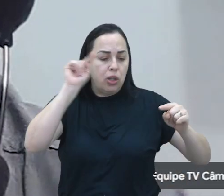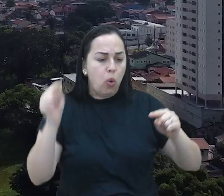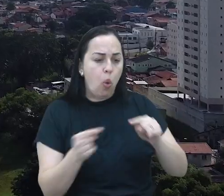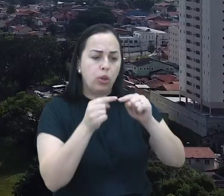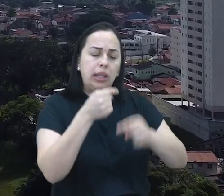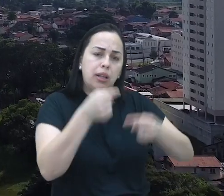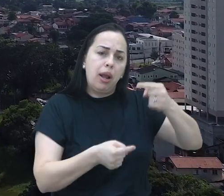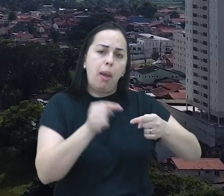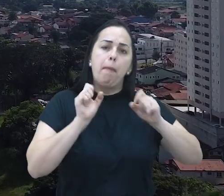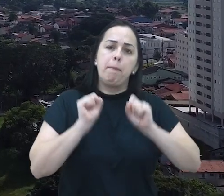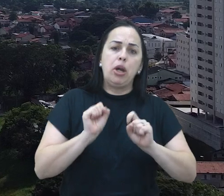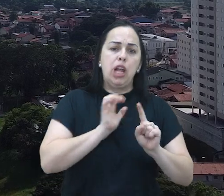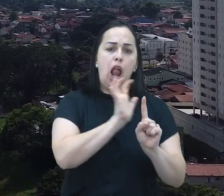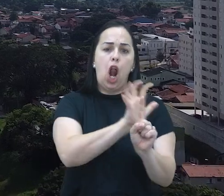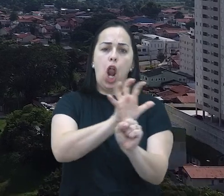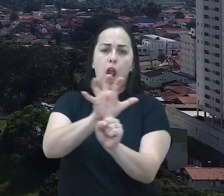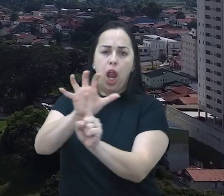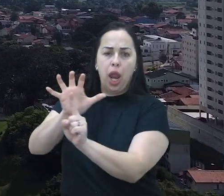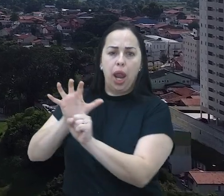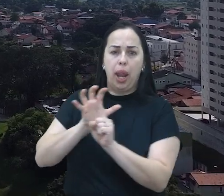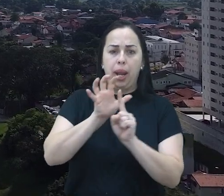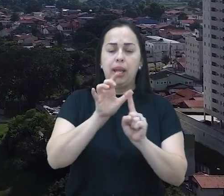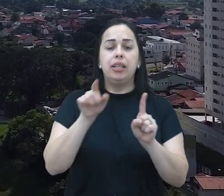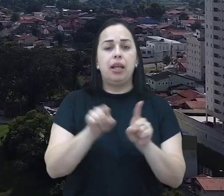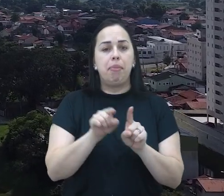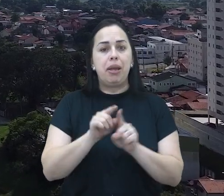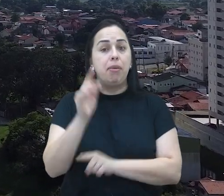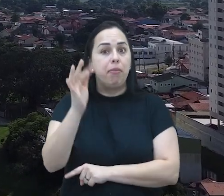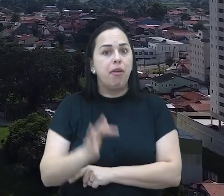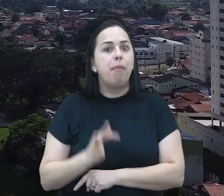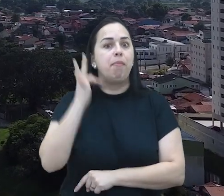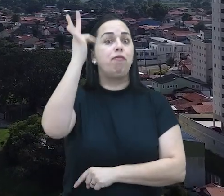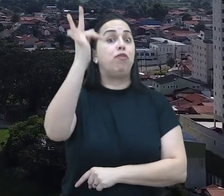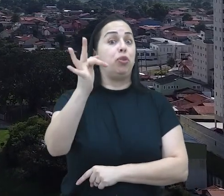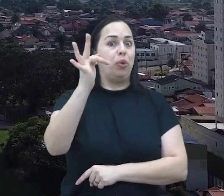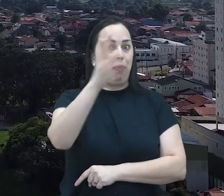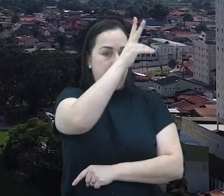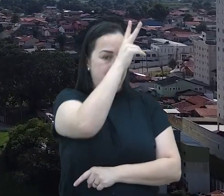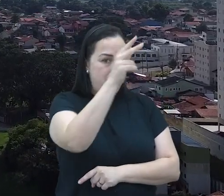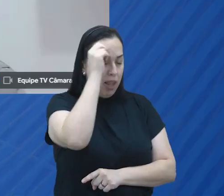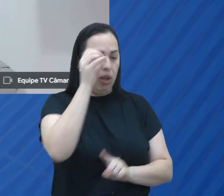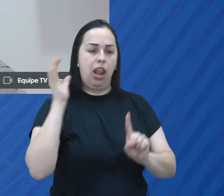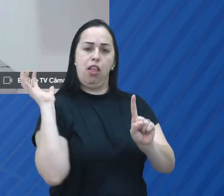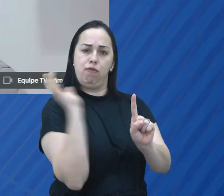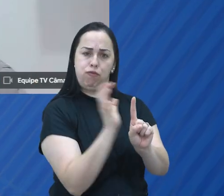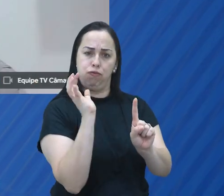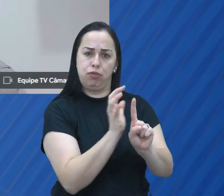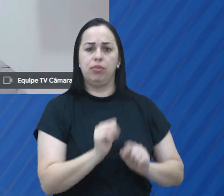política pode influenciar diretamente o comportamento dos futuros prefeitos e vereadores.